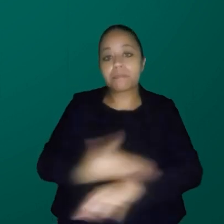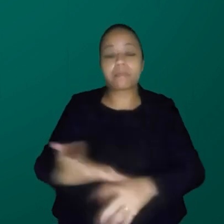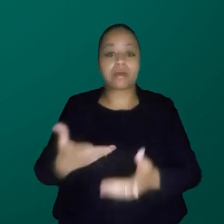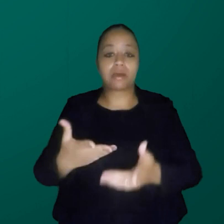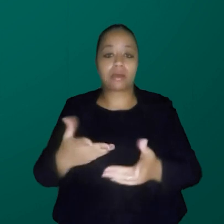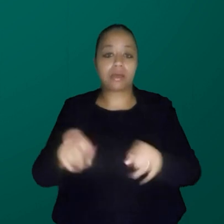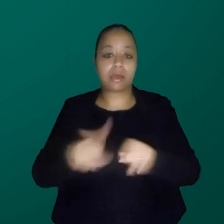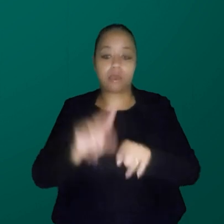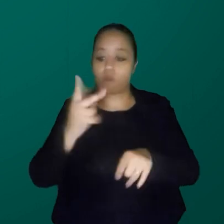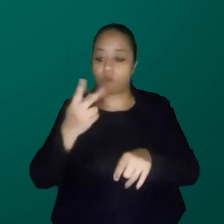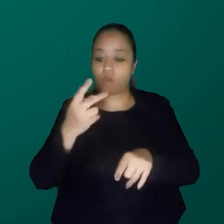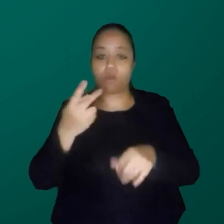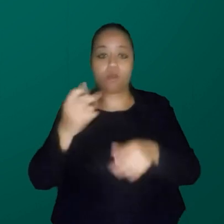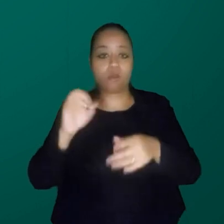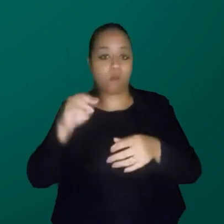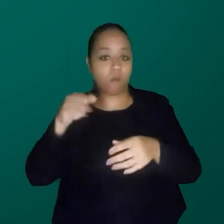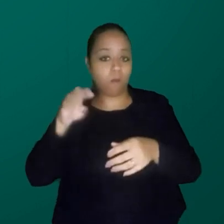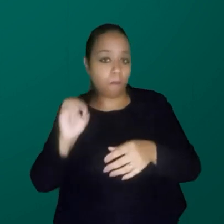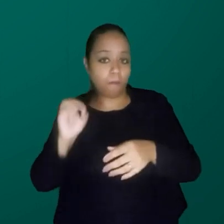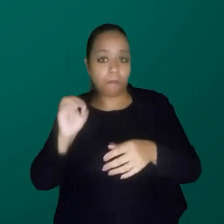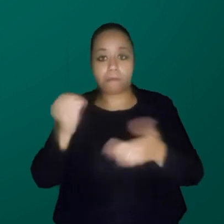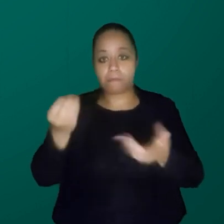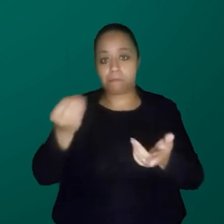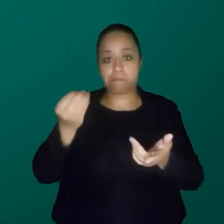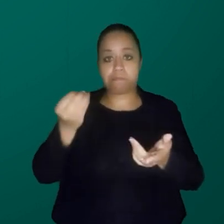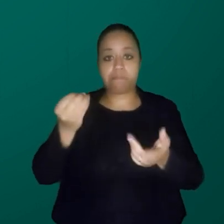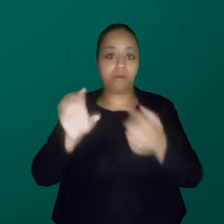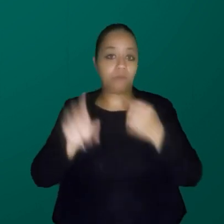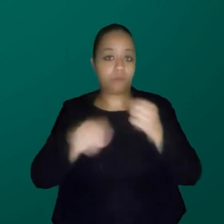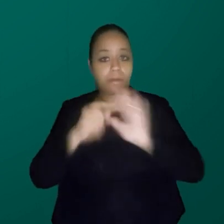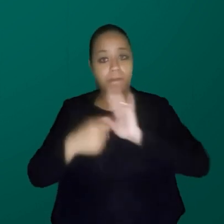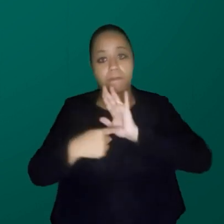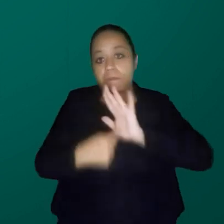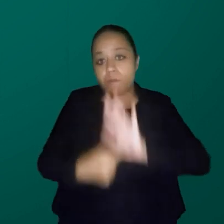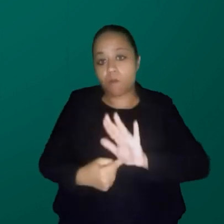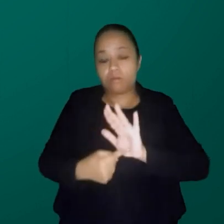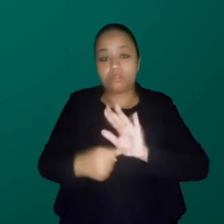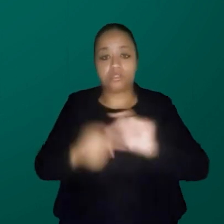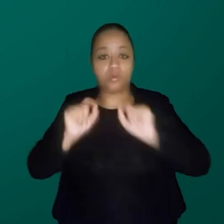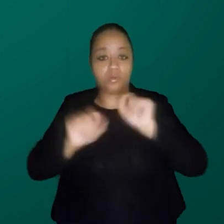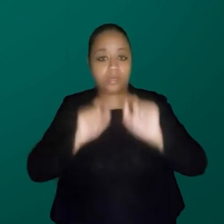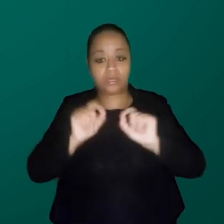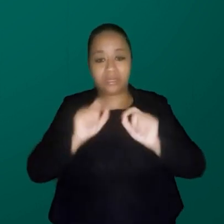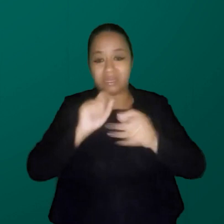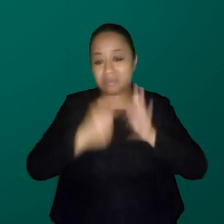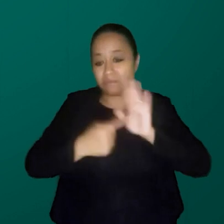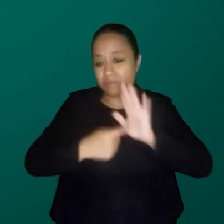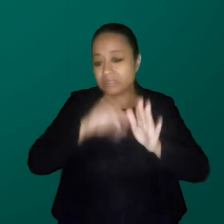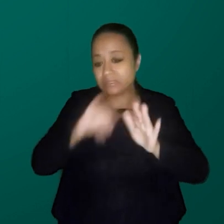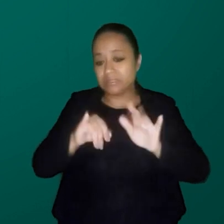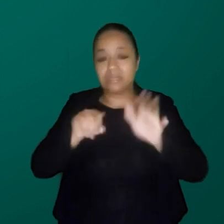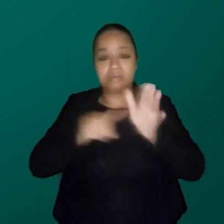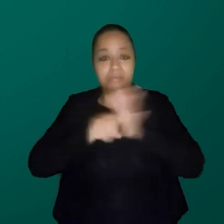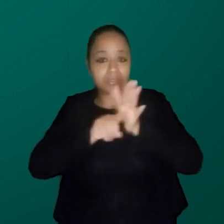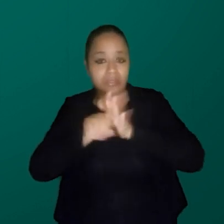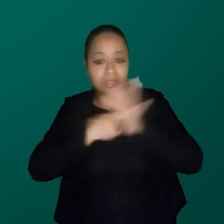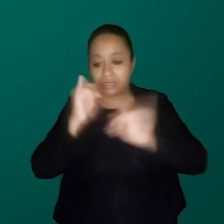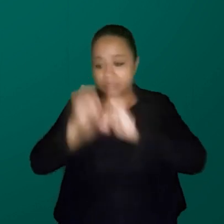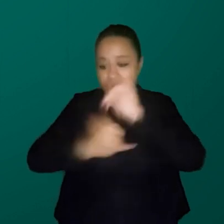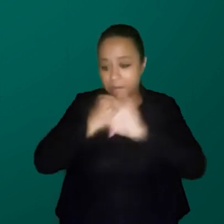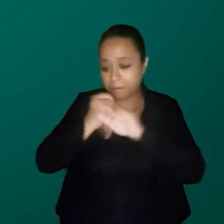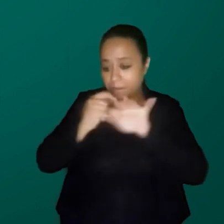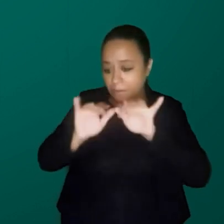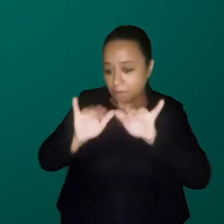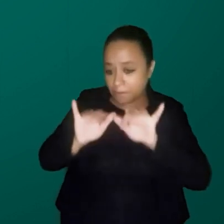homo, não querendo ganhar nenhum dinheiro do homo, mas é isso, é essa representação que se eu for para a internet procurar o topo,